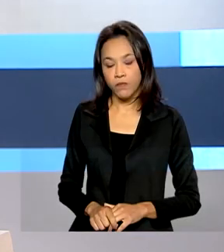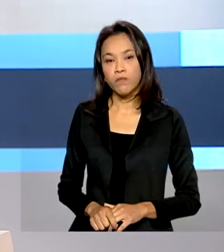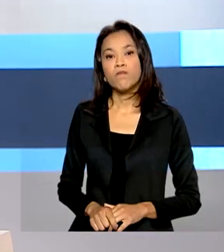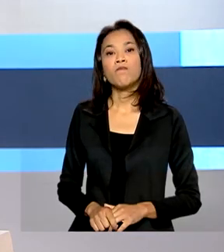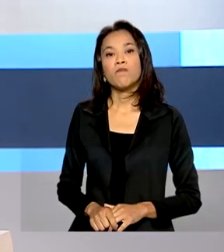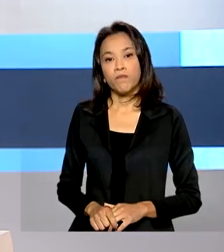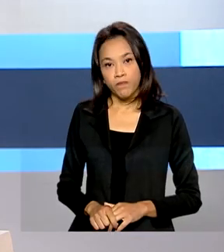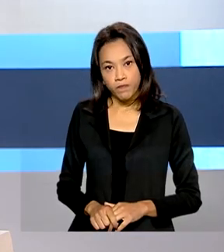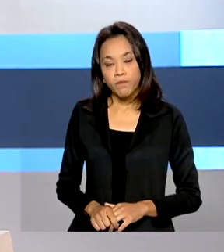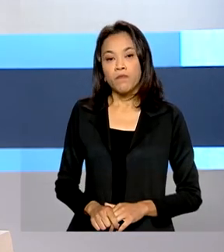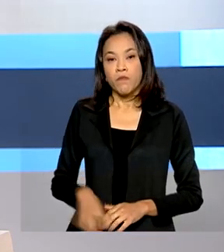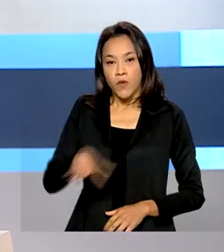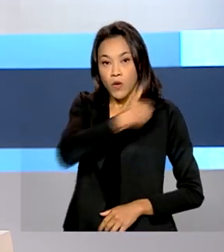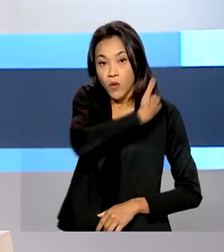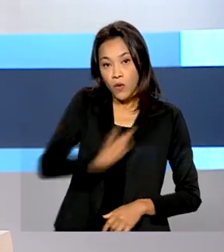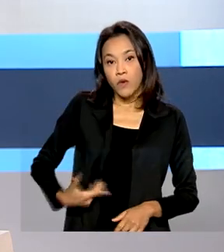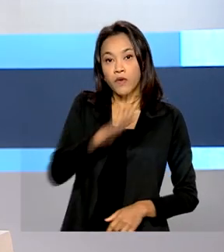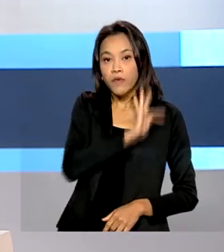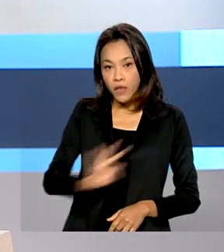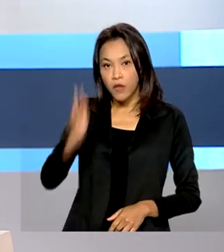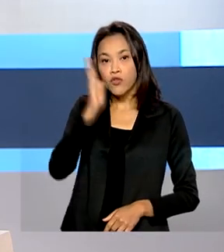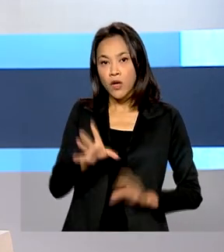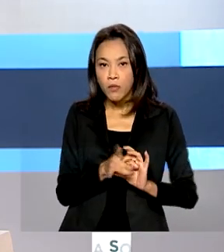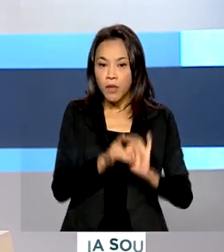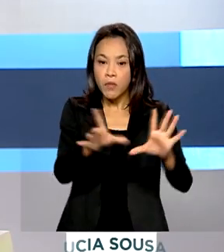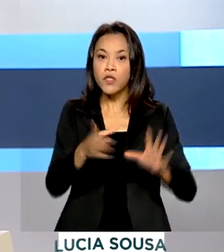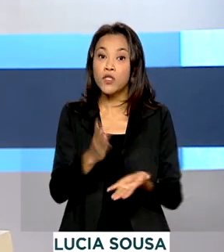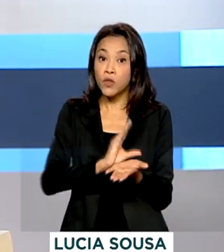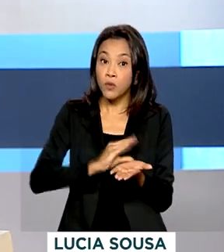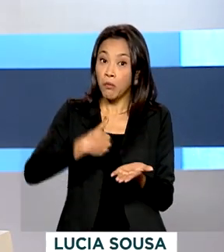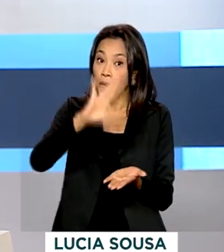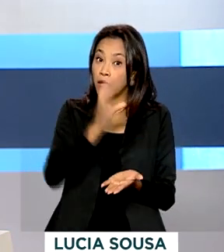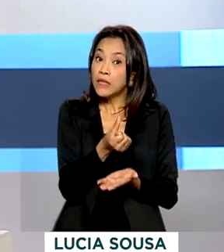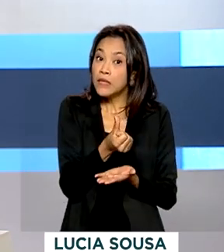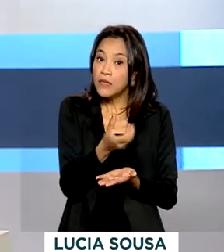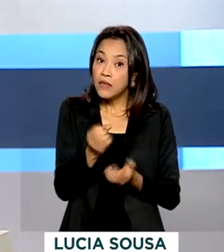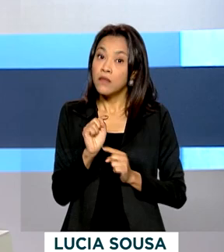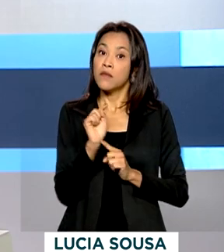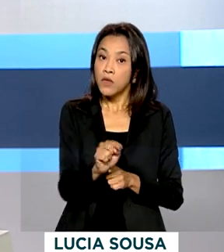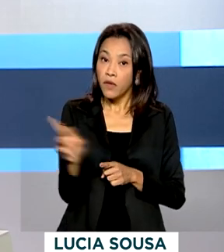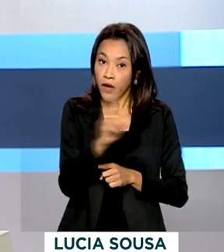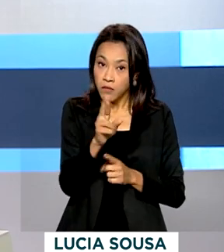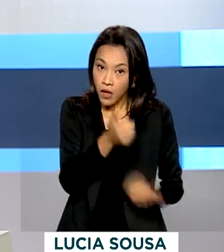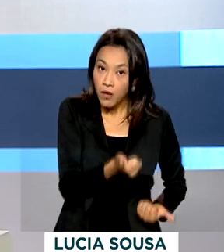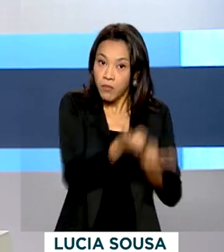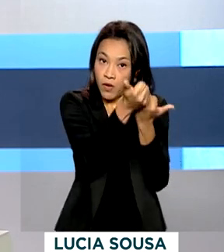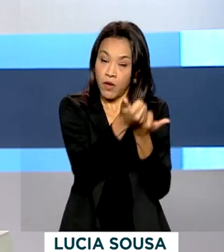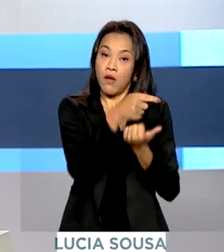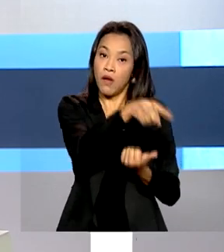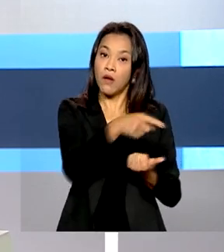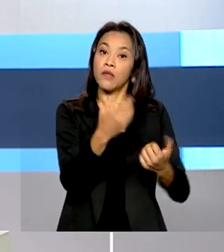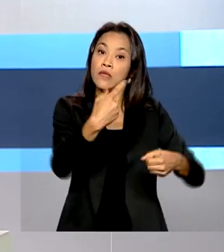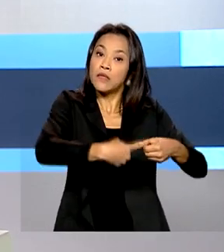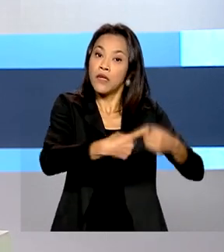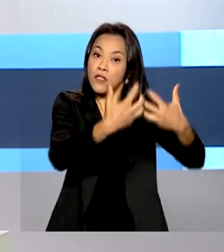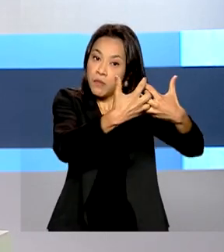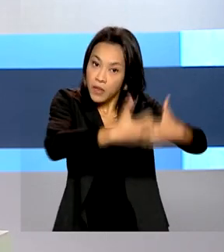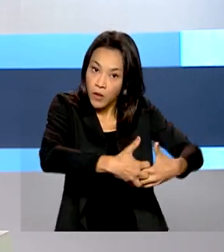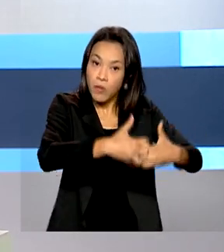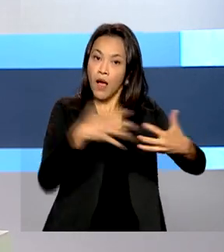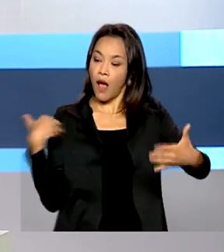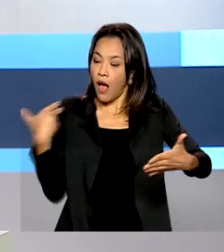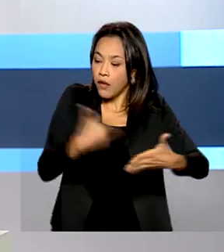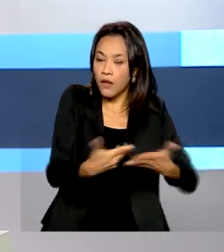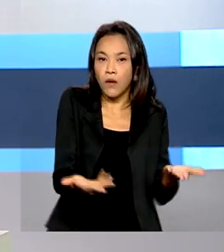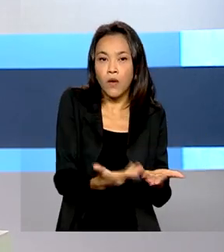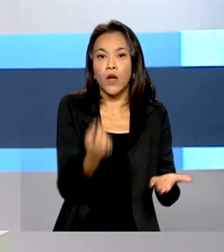O governo federal autorizou o repasse de mais 600 mil reais para ações de defesa civil em Petrópolis. Até o momento, mais